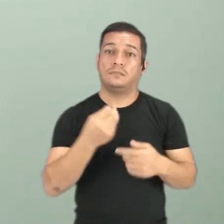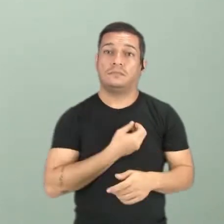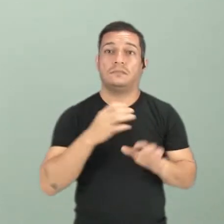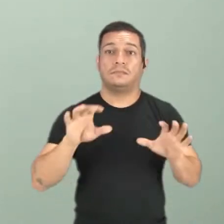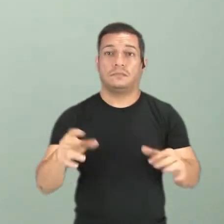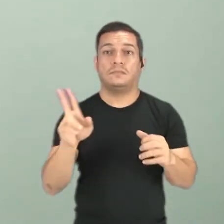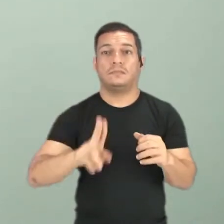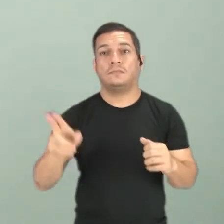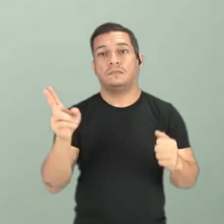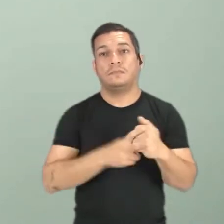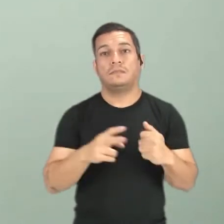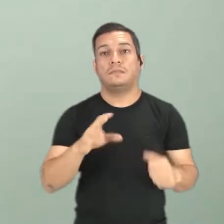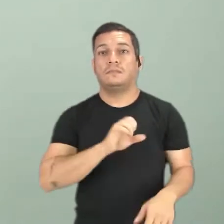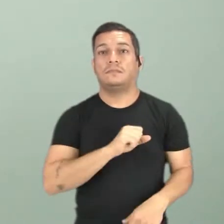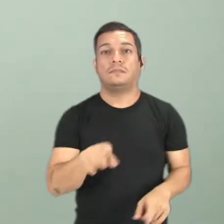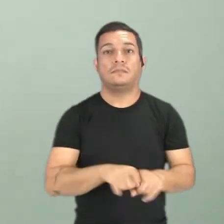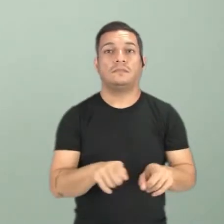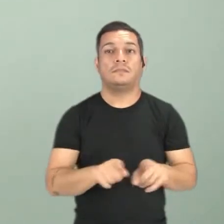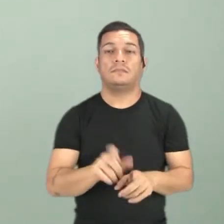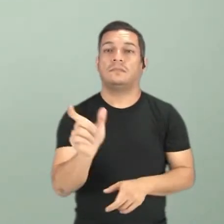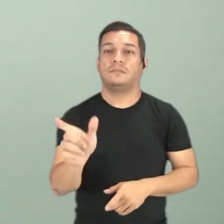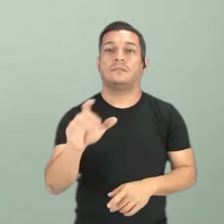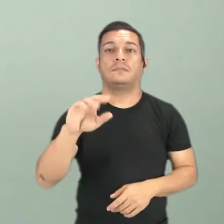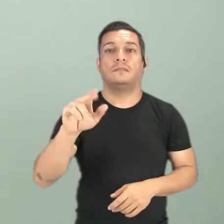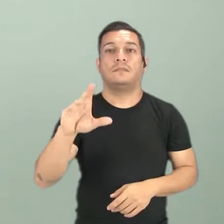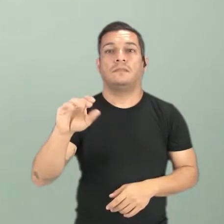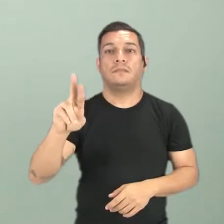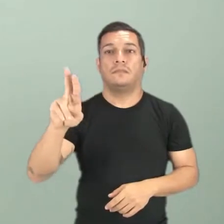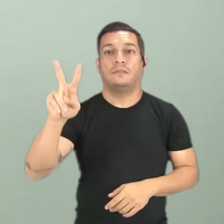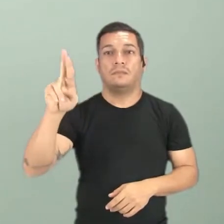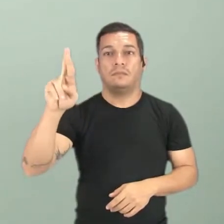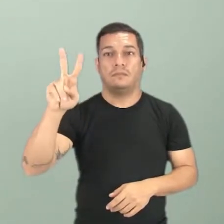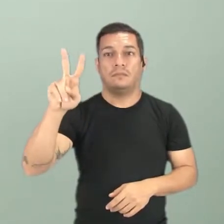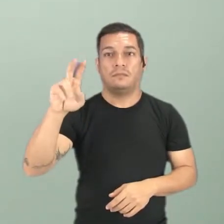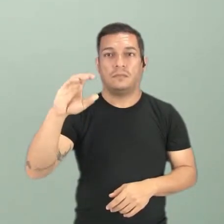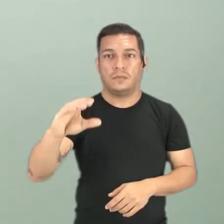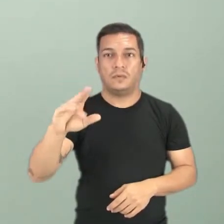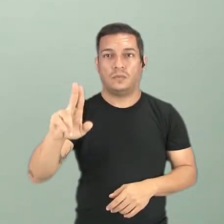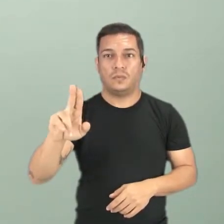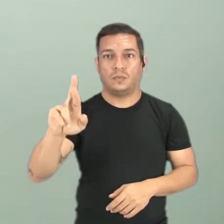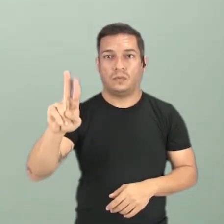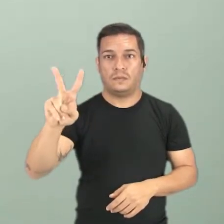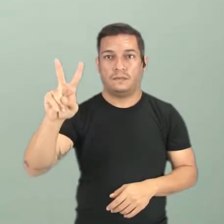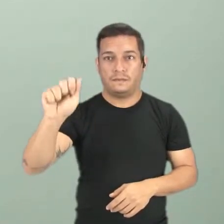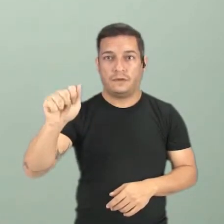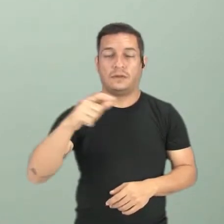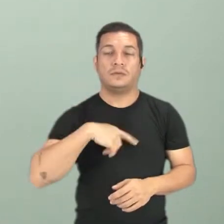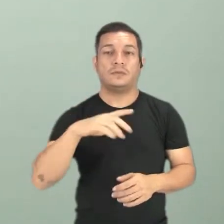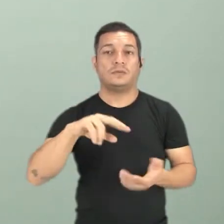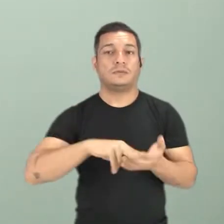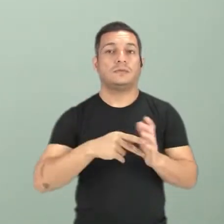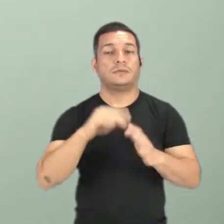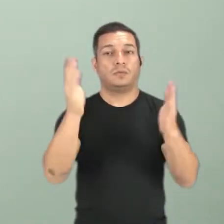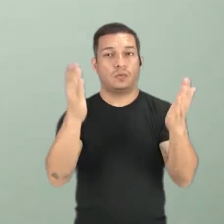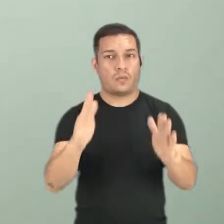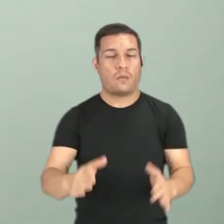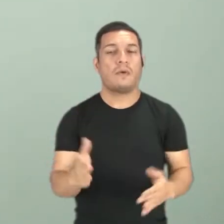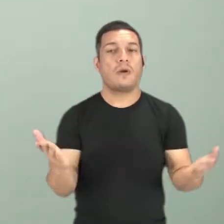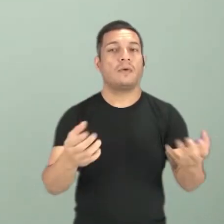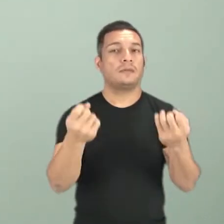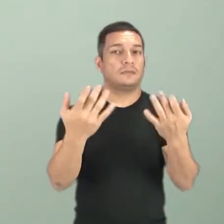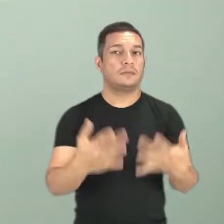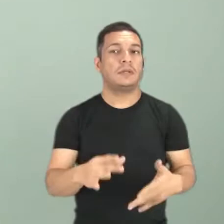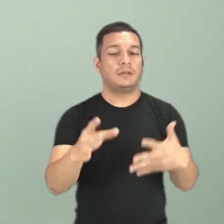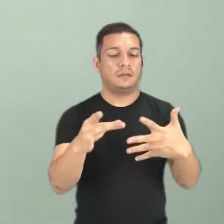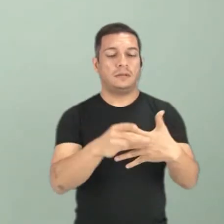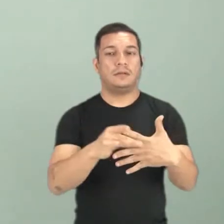usa o verbo amar e quando utiliza a palavra curva no sentido do corpo todo. Agora, deixa eu explicar para vocês o que é